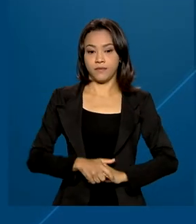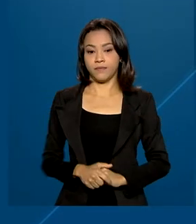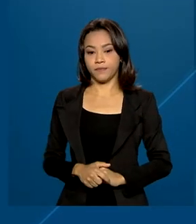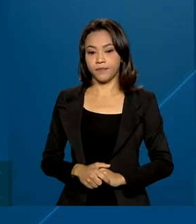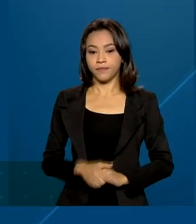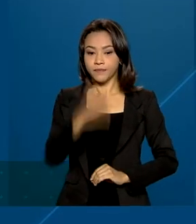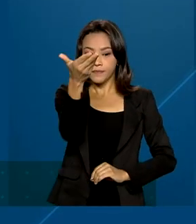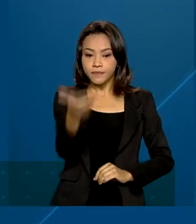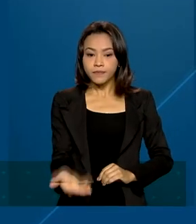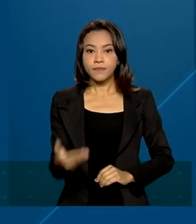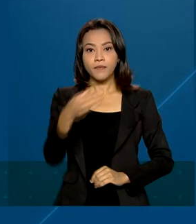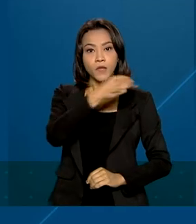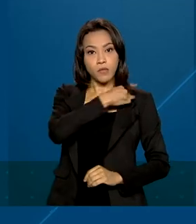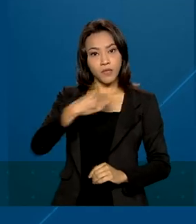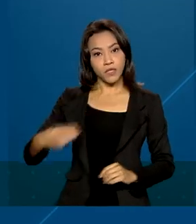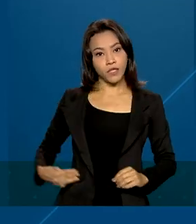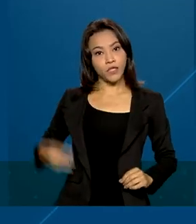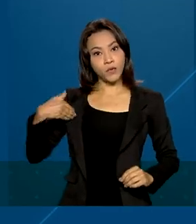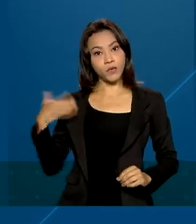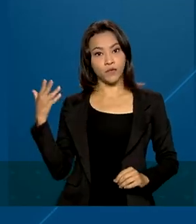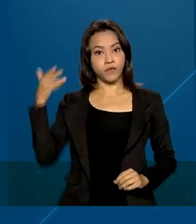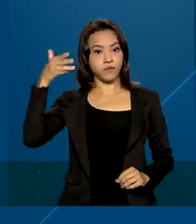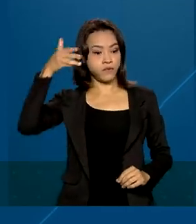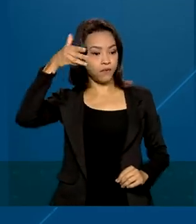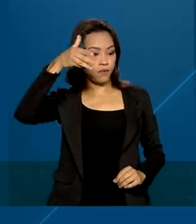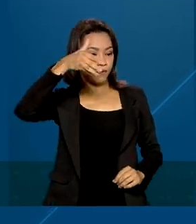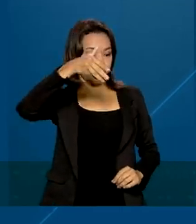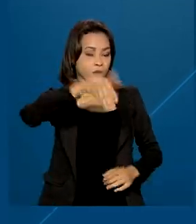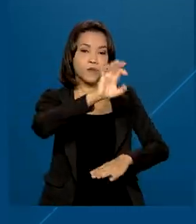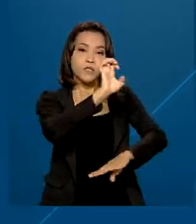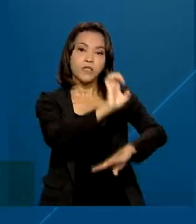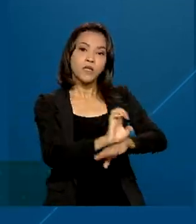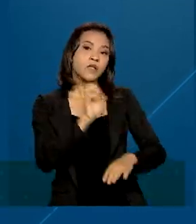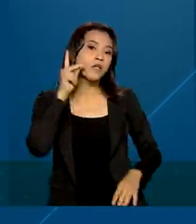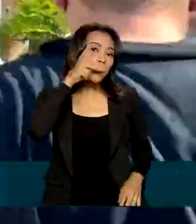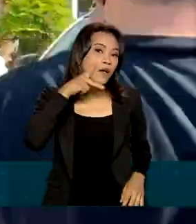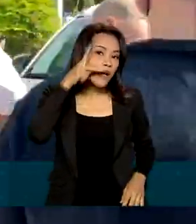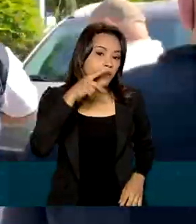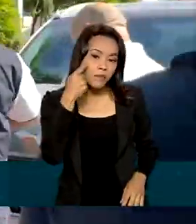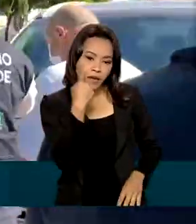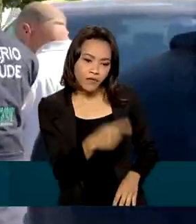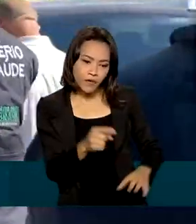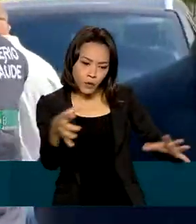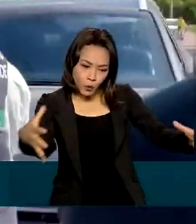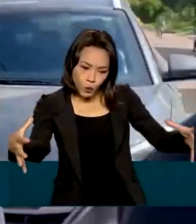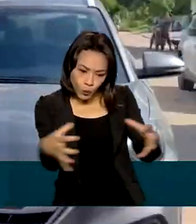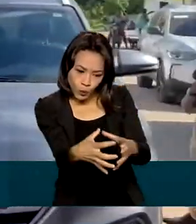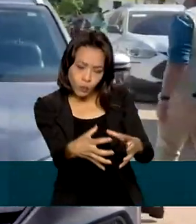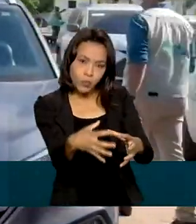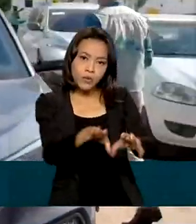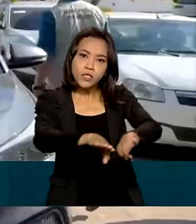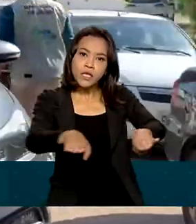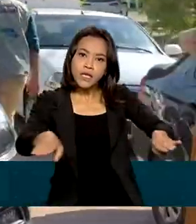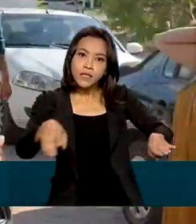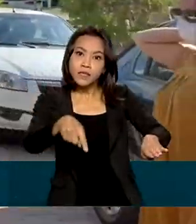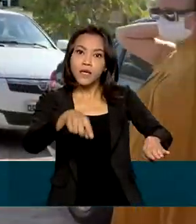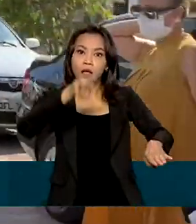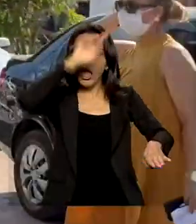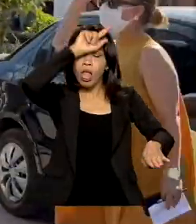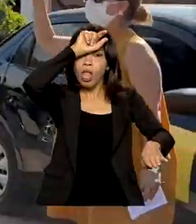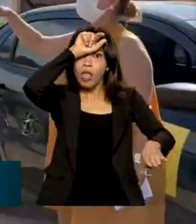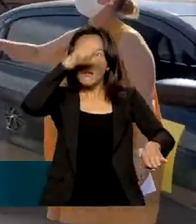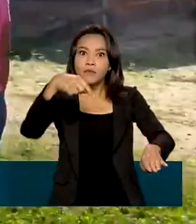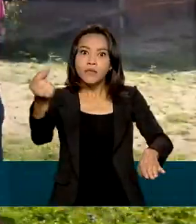Marcelo Queiroga foi até o município paraibano de Lucena para acompanhar o caso do grupo infantil que recebeu por engano